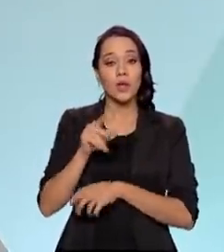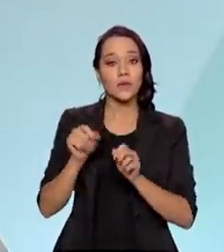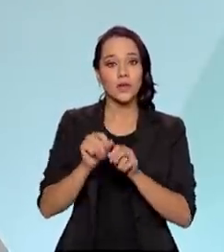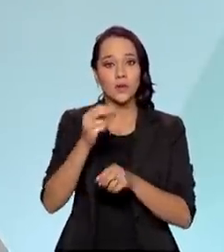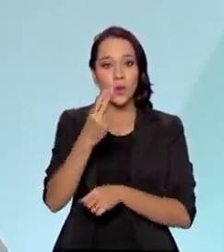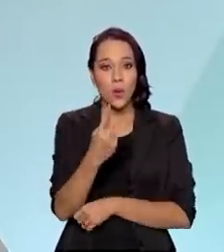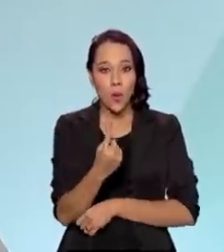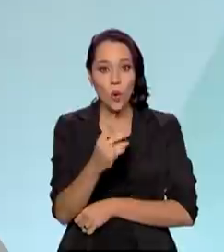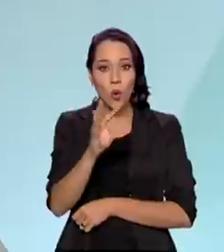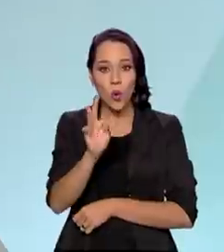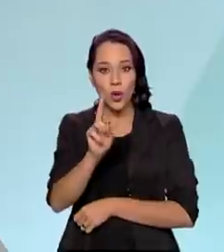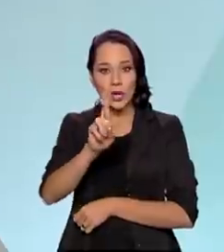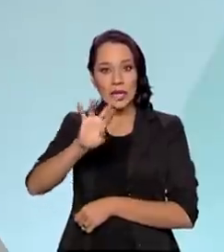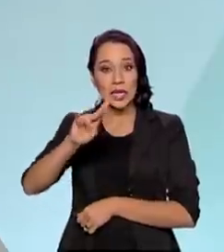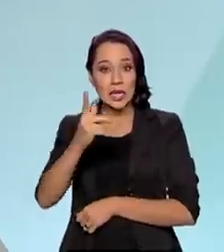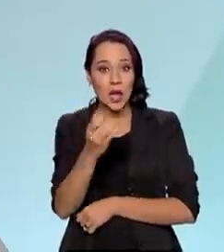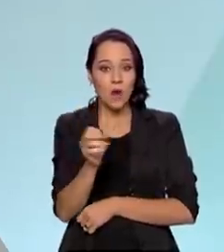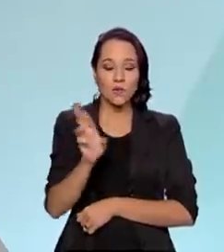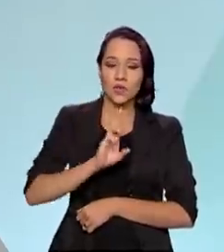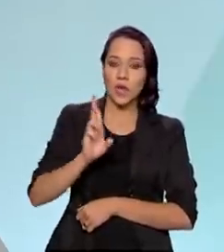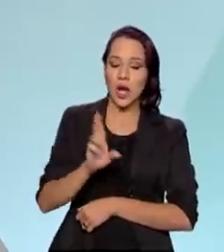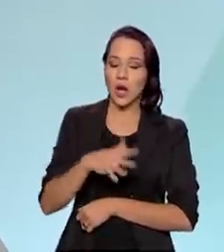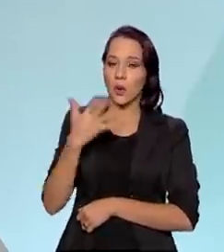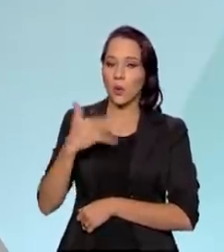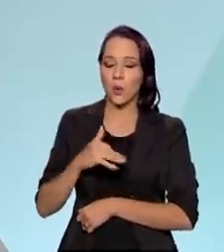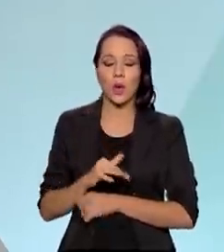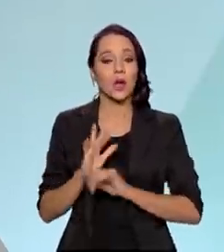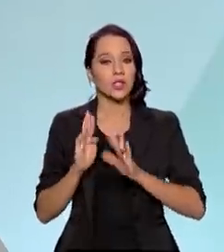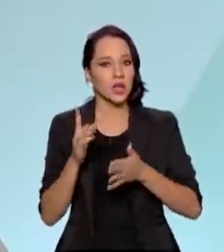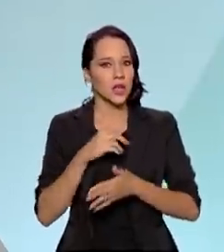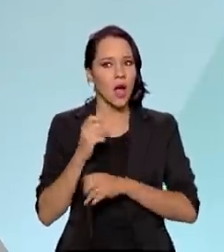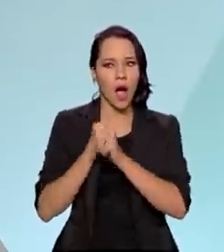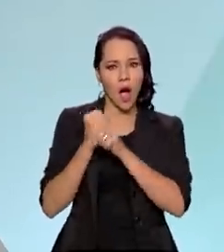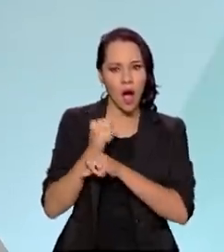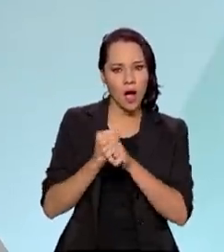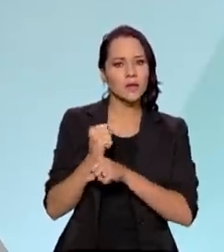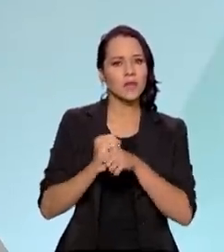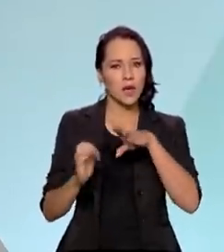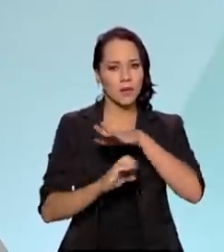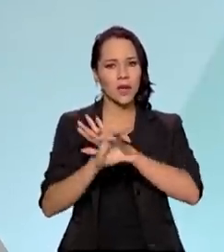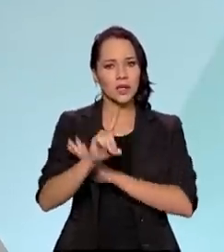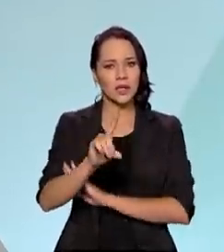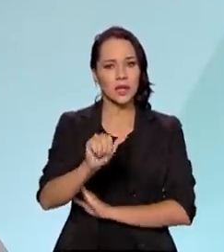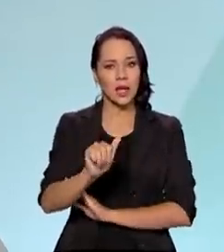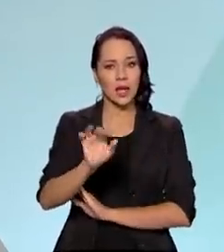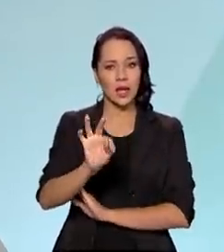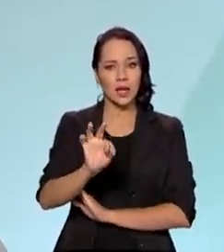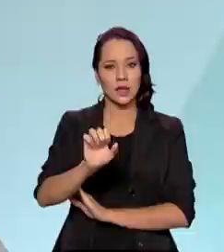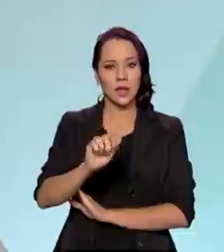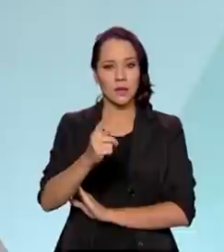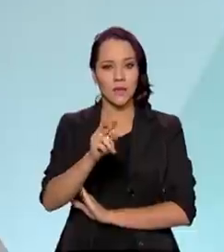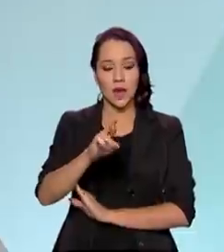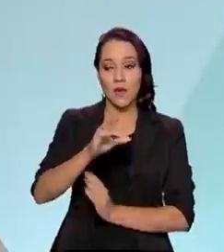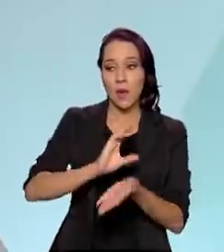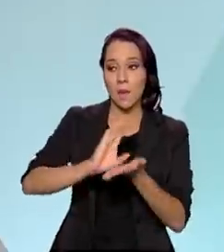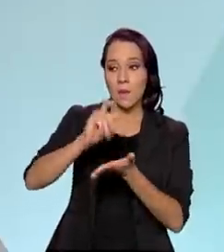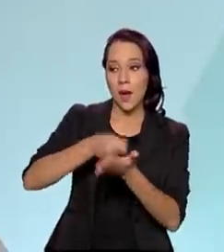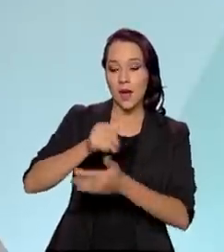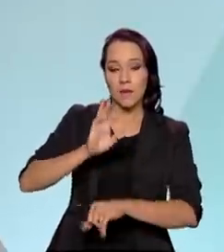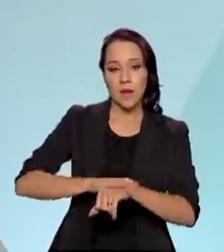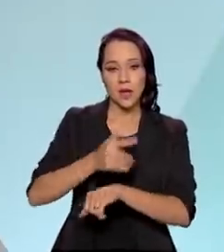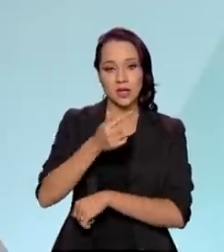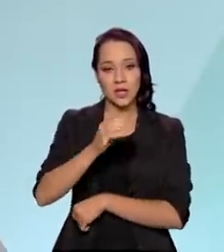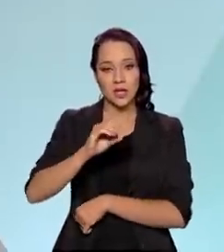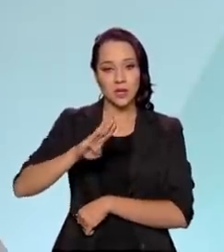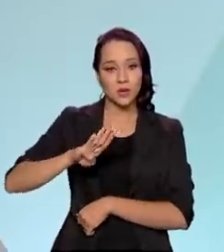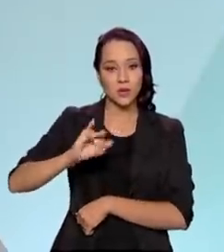um trilhão de reais. Então, agora, há muito tempo, a Dataprev já comanda pagamentos superiores a 700 bilhões de reais,